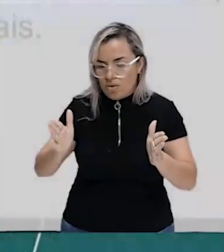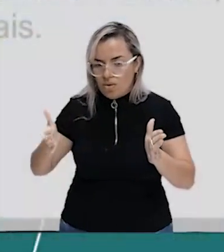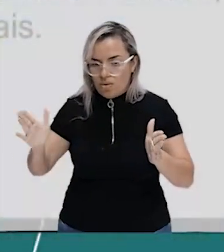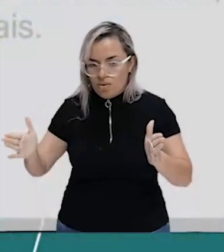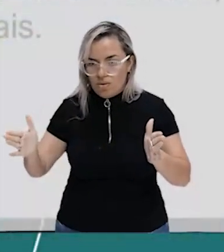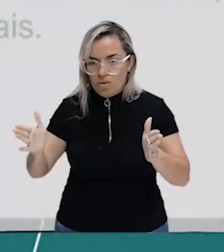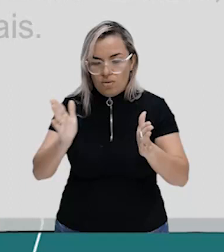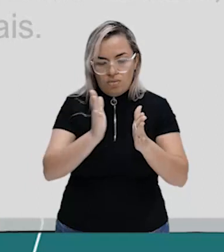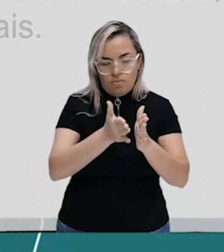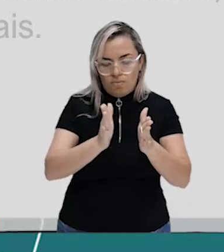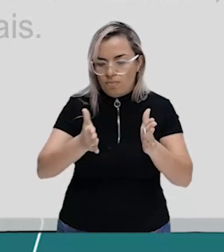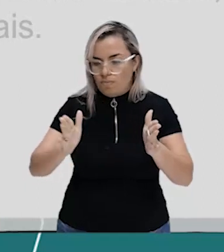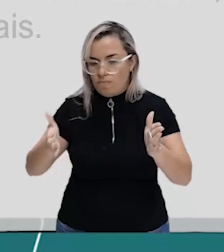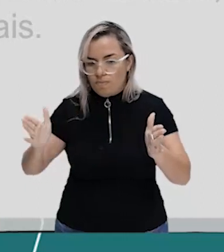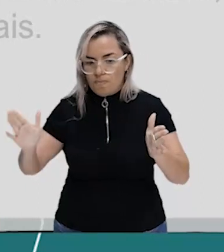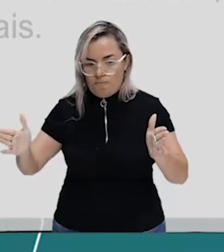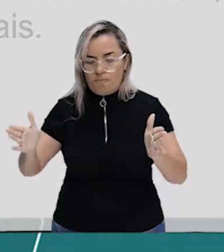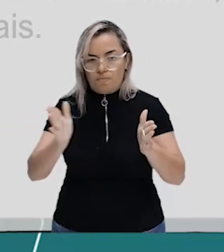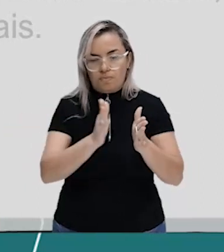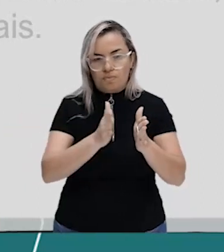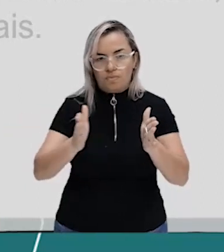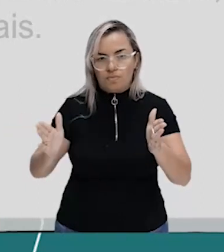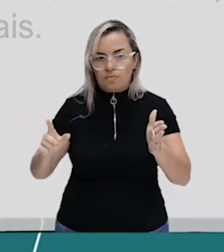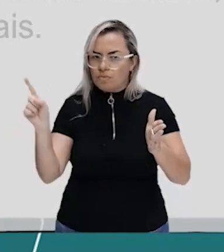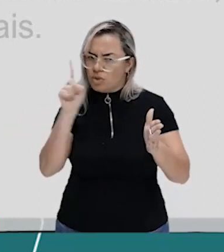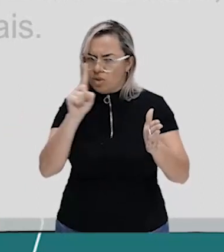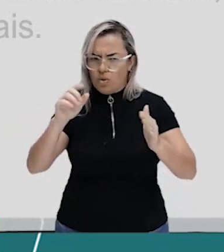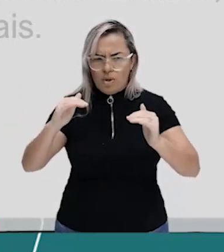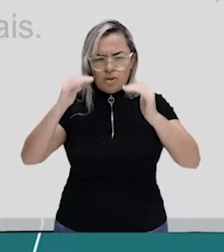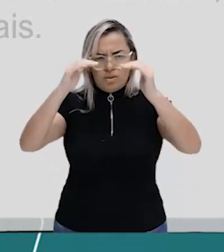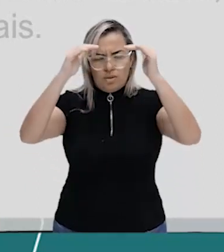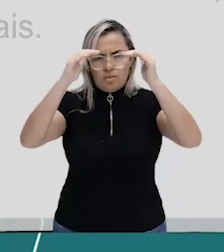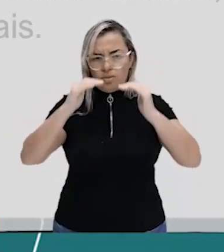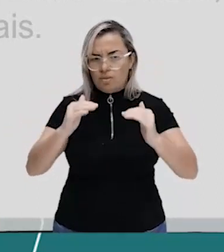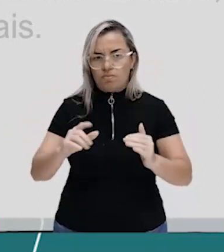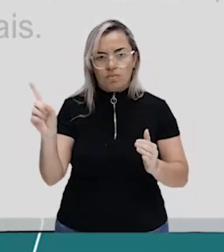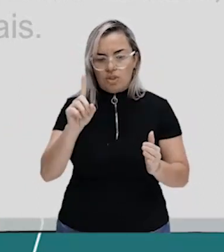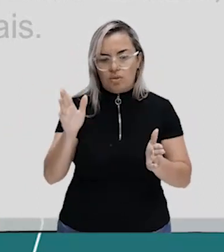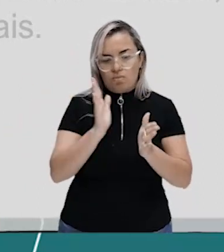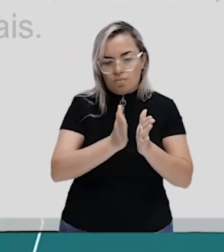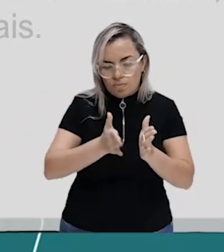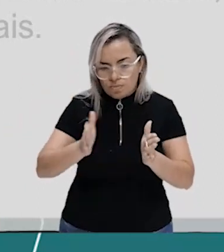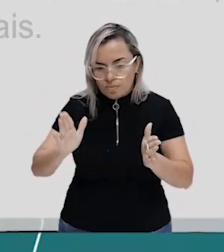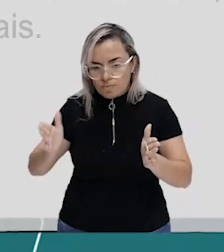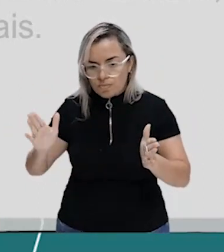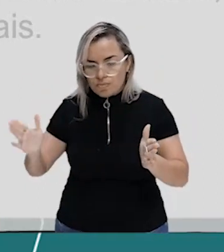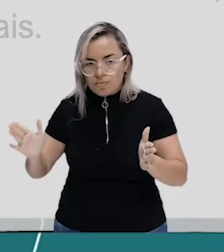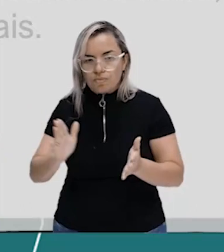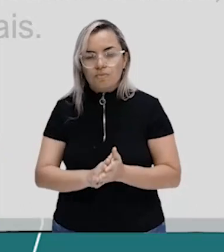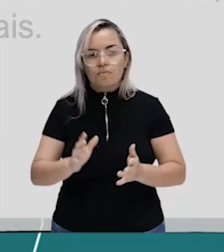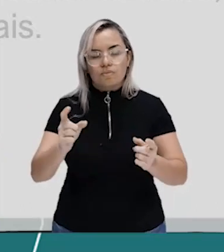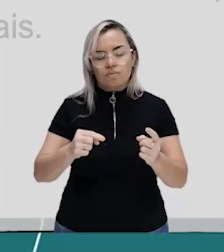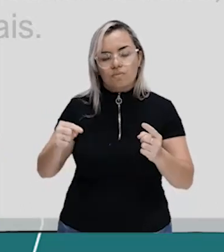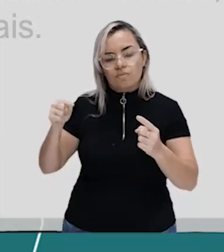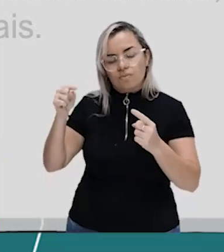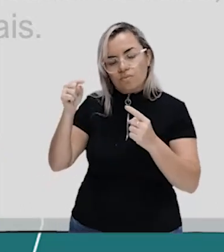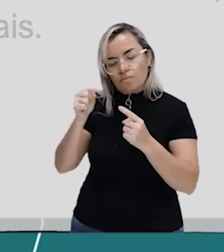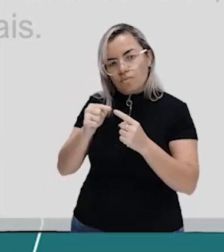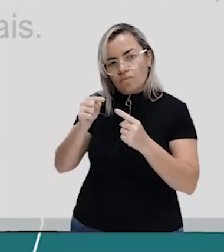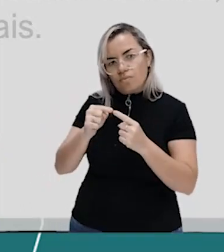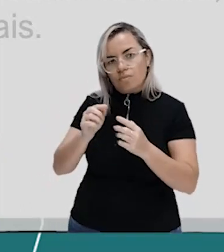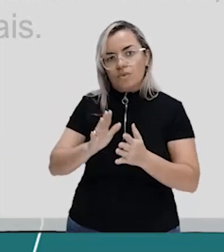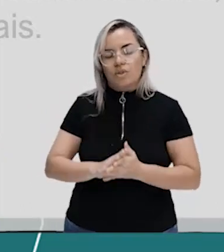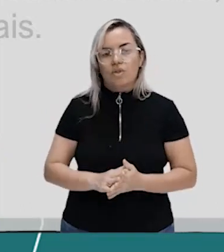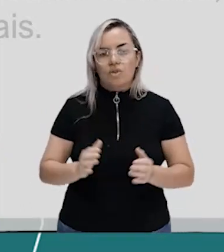assim, horizontal, lado, lado, não é de cima para baixo, é lateral, opera-se dentro da mesma camada,